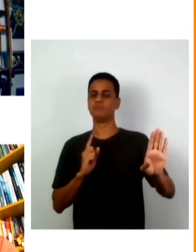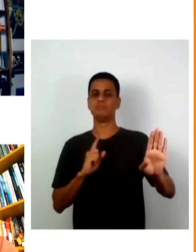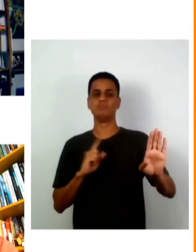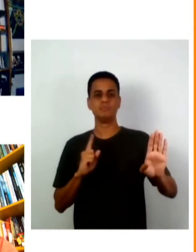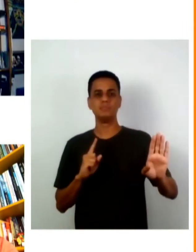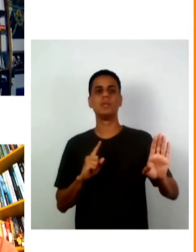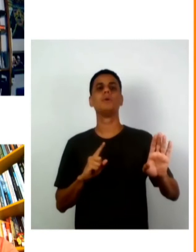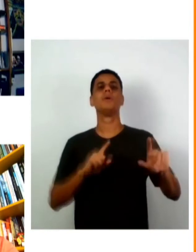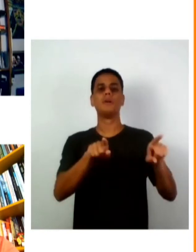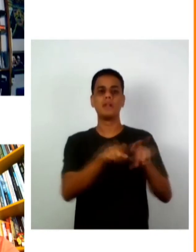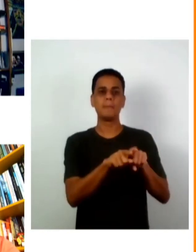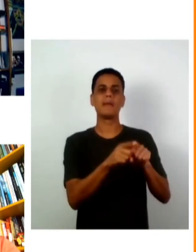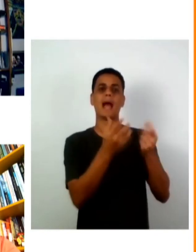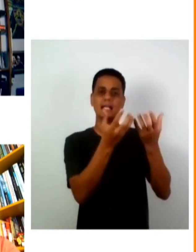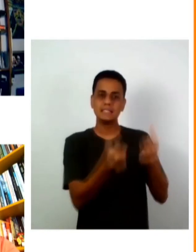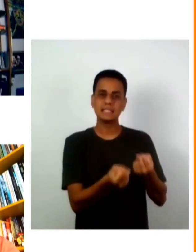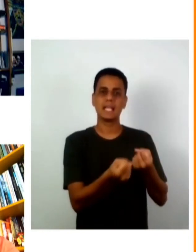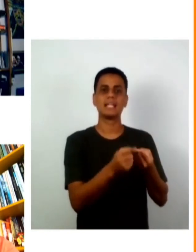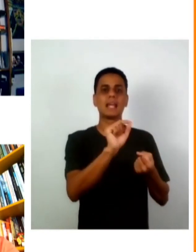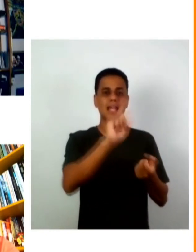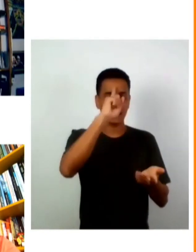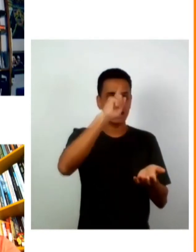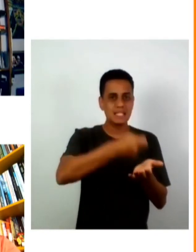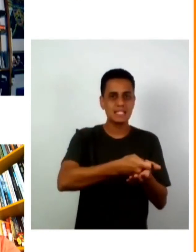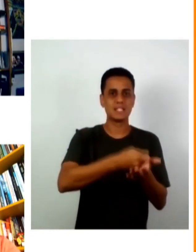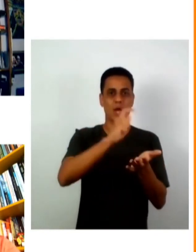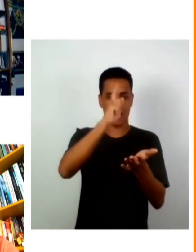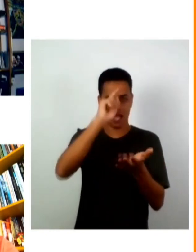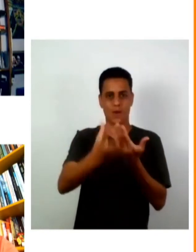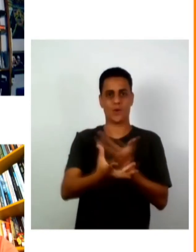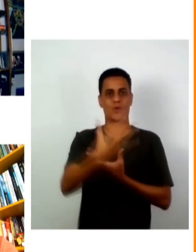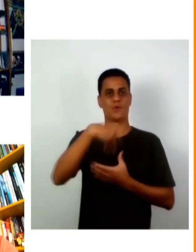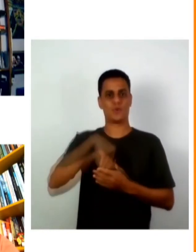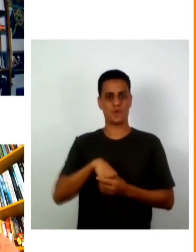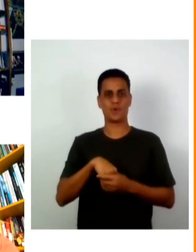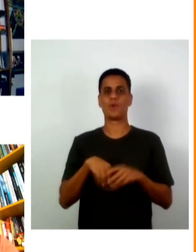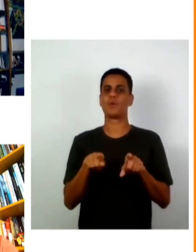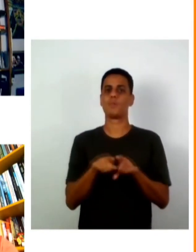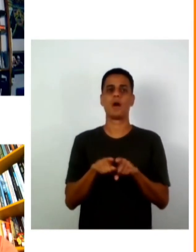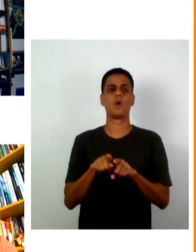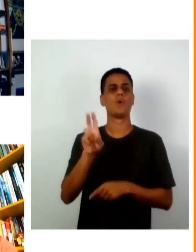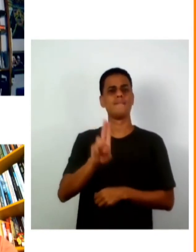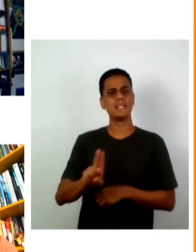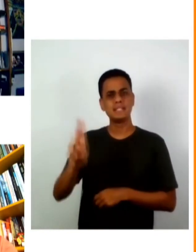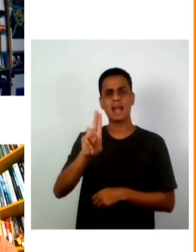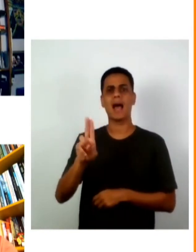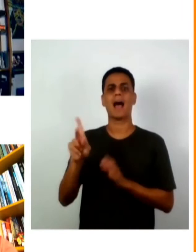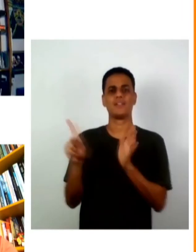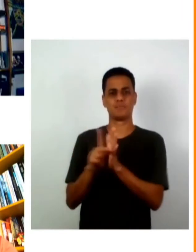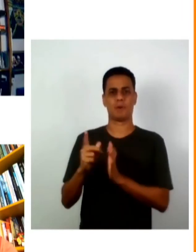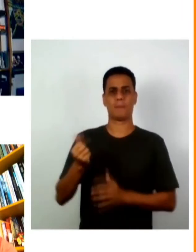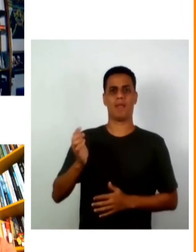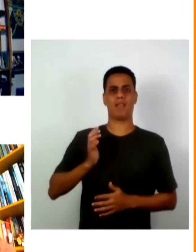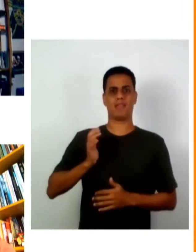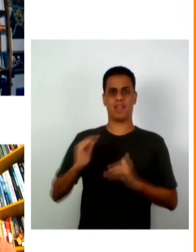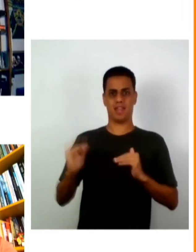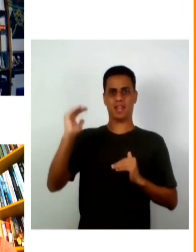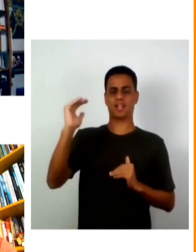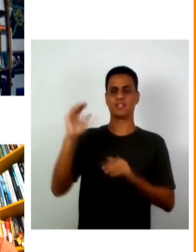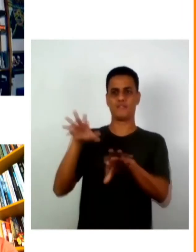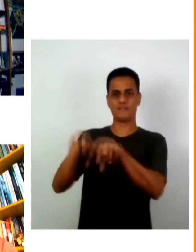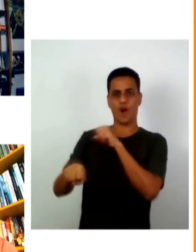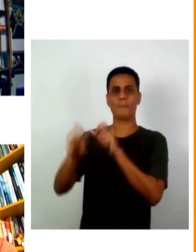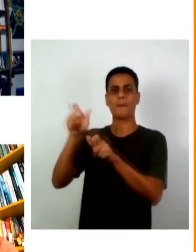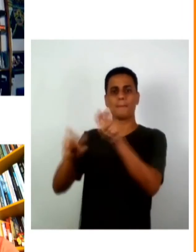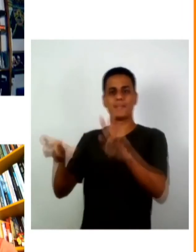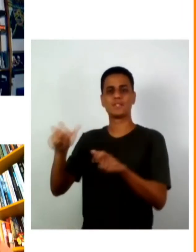espaço a partir de onde são tomadas as decisões e foi assim e foi assim com as universidades da elite